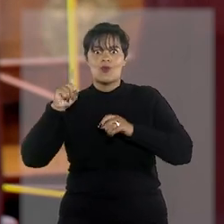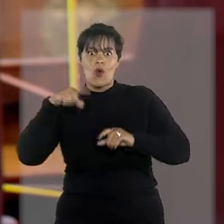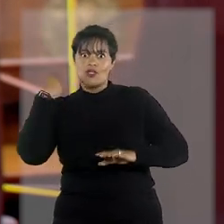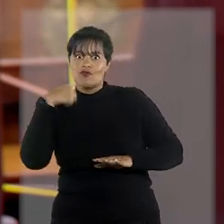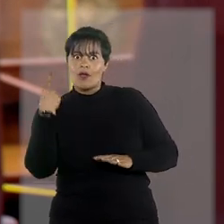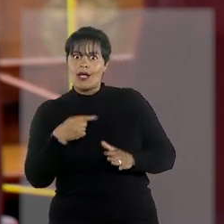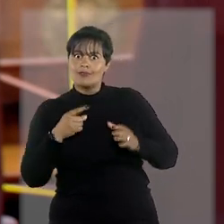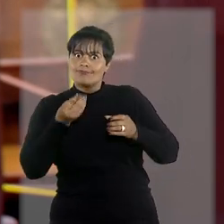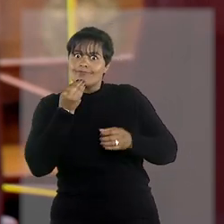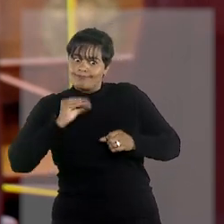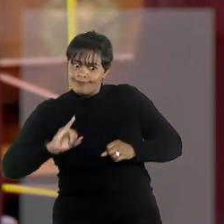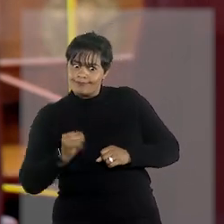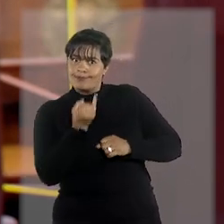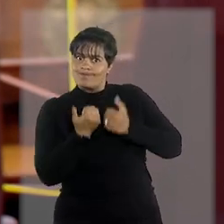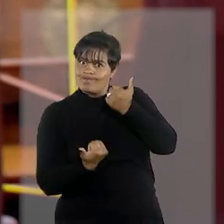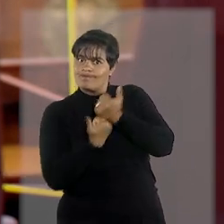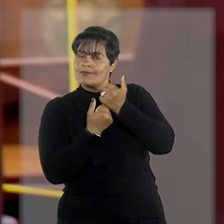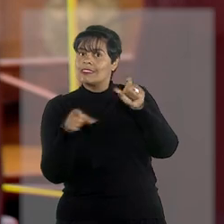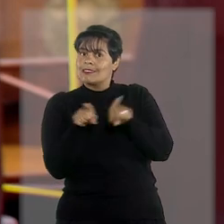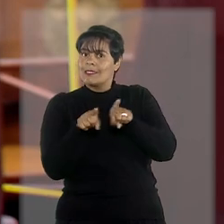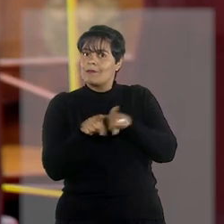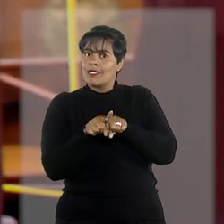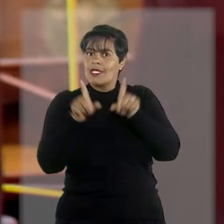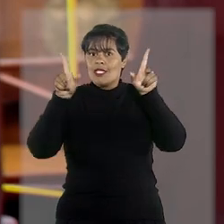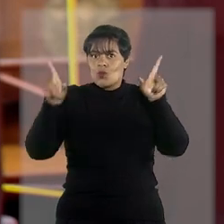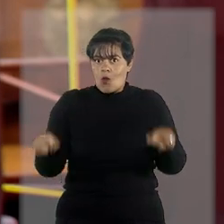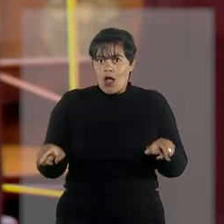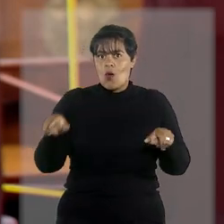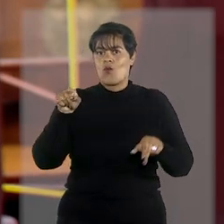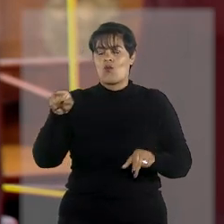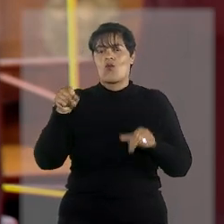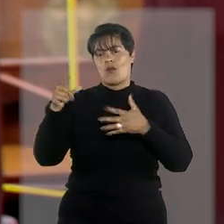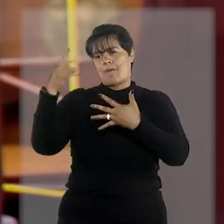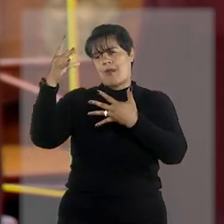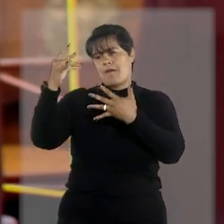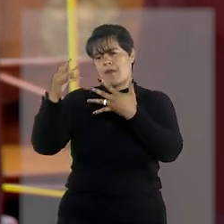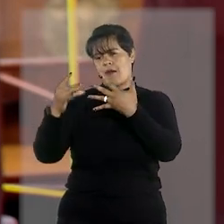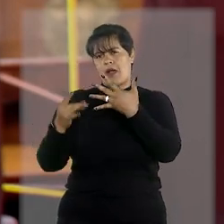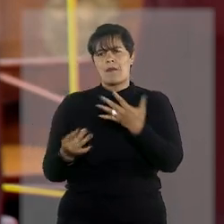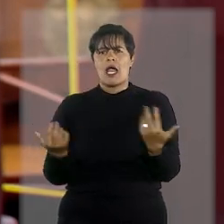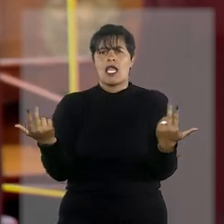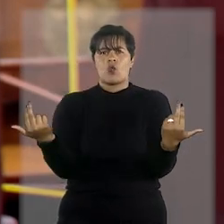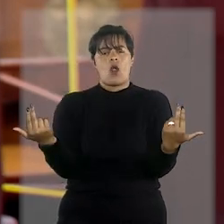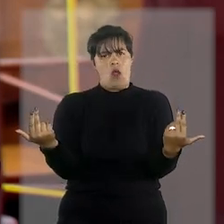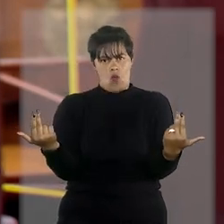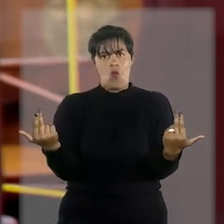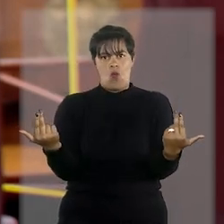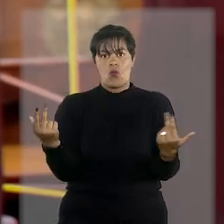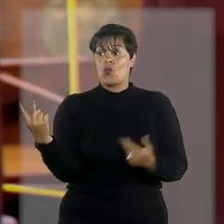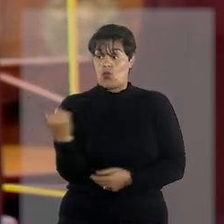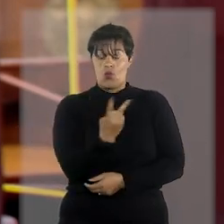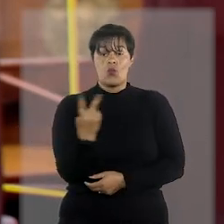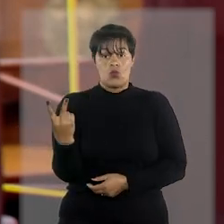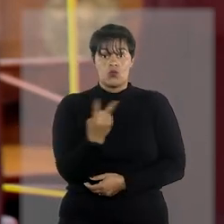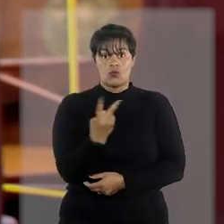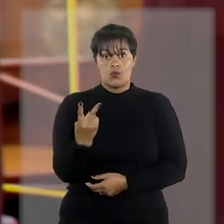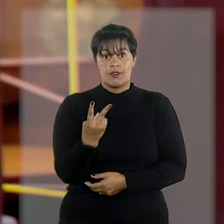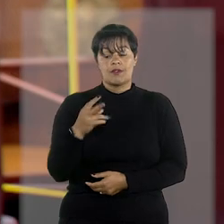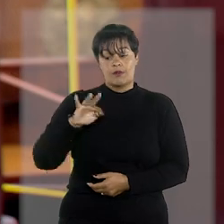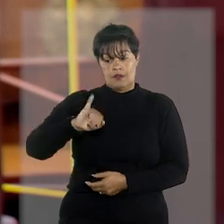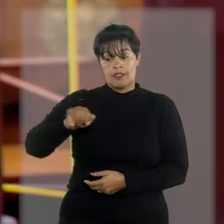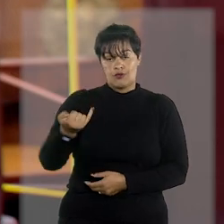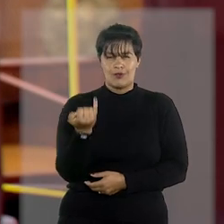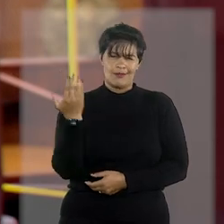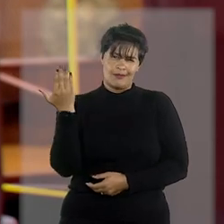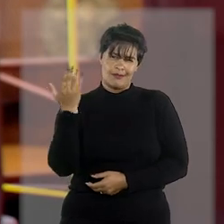a condenação reformada pelo relator foi baseada nos mesmos elementos que levaram à condenação do músico pelo TJ do Rio de